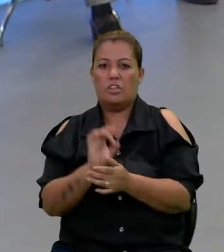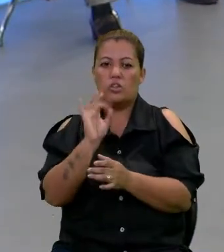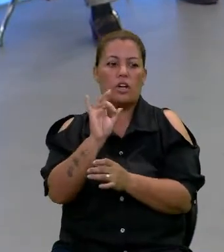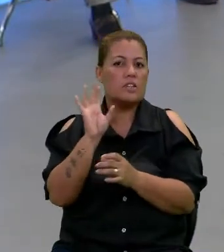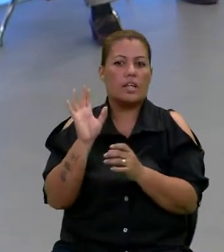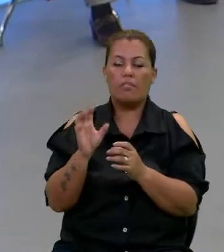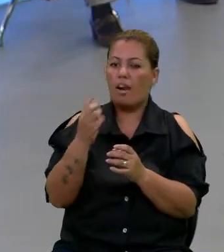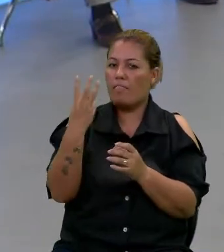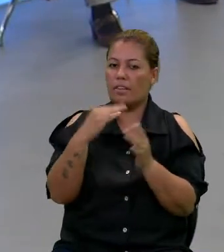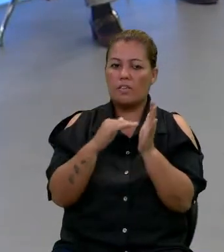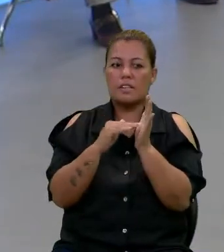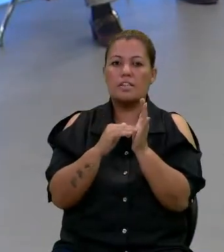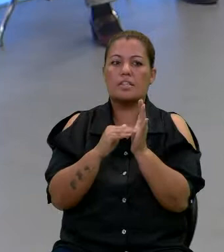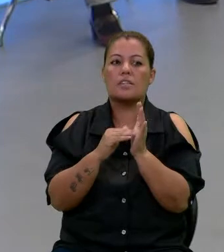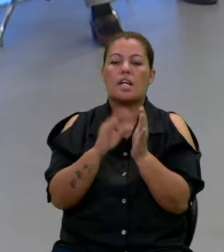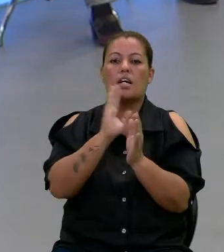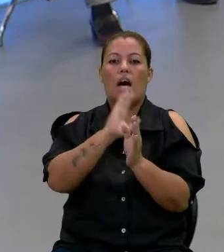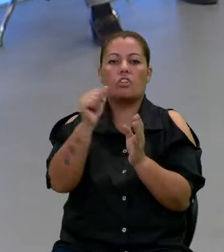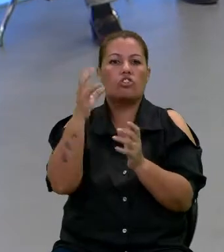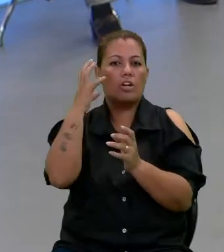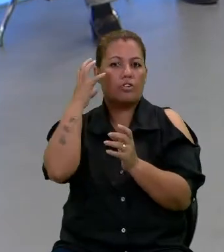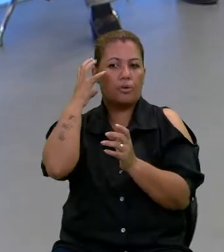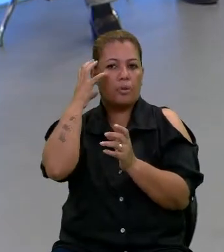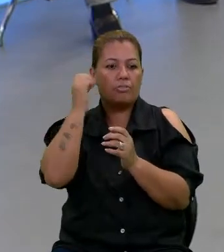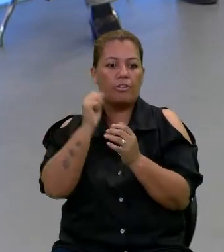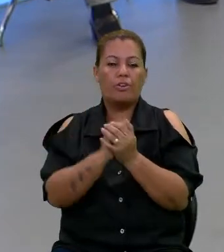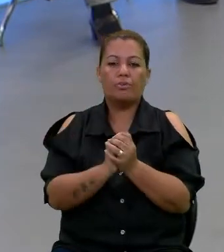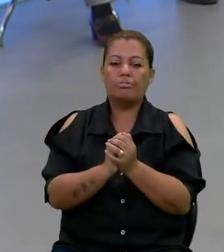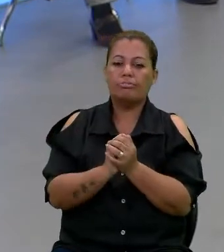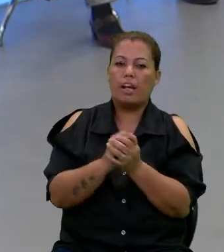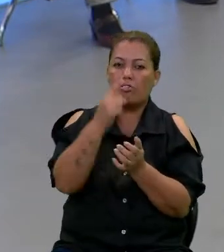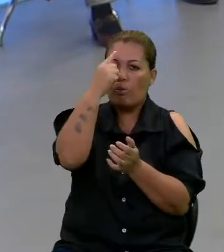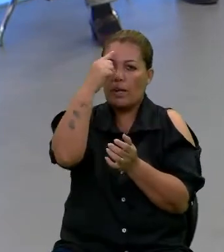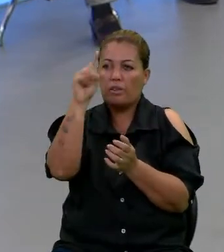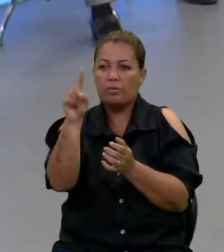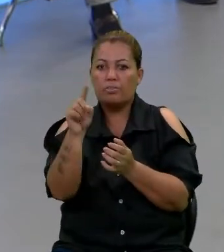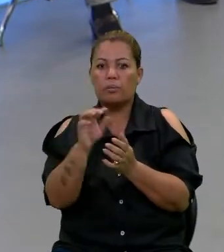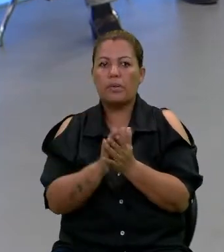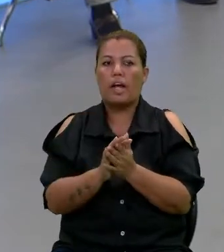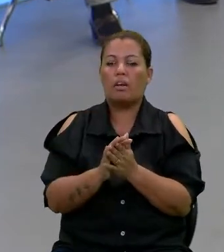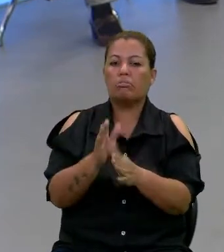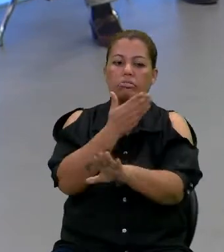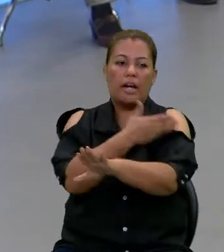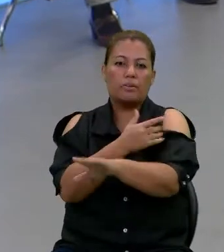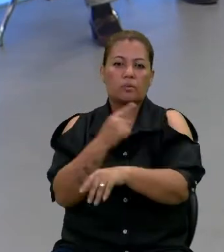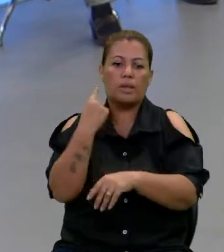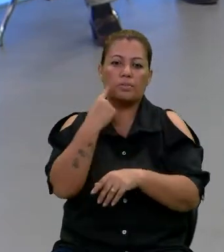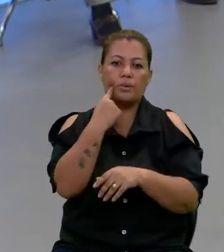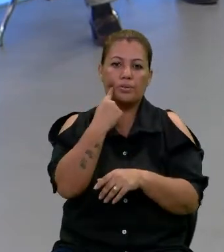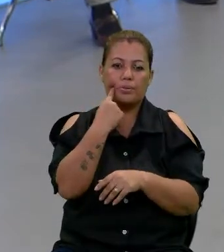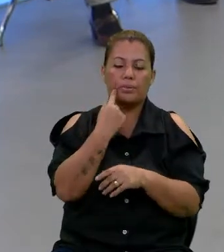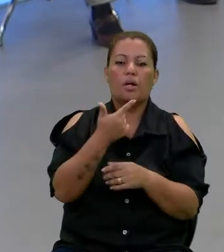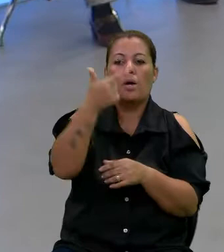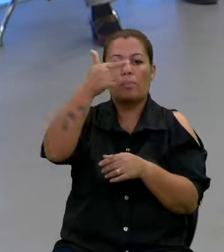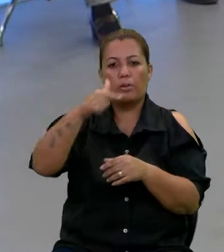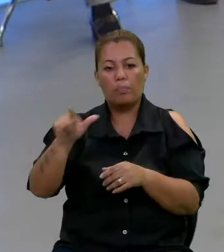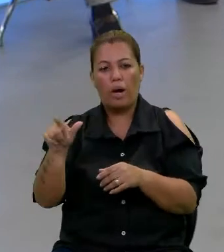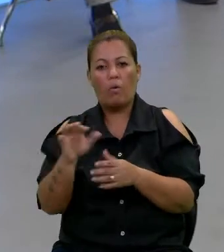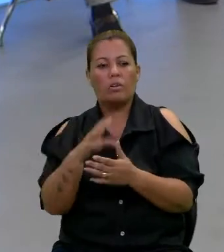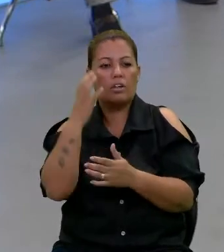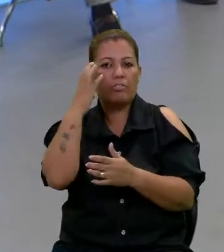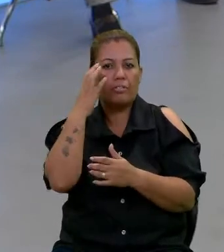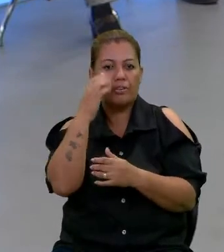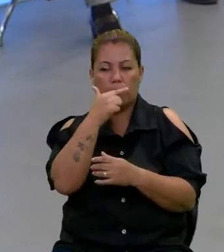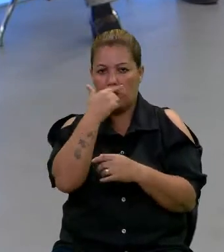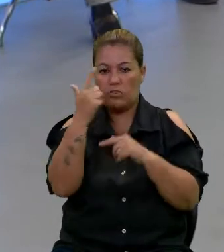ai. Só isso que ela falava até os três anos. A gente levou numa fono, ela ficou meio em dúvida porque ela não era acostumada com surdo. Mandou